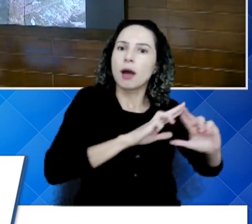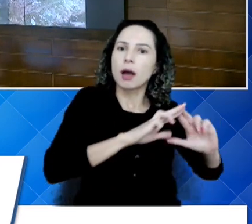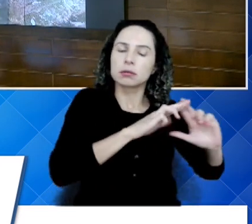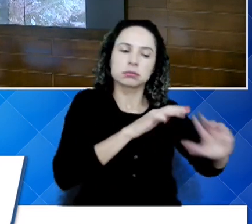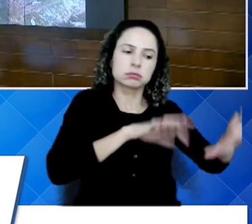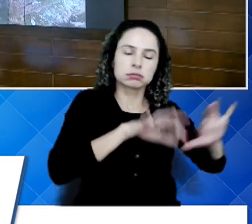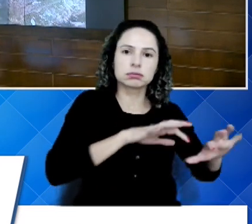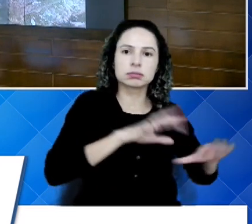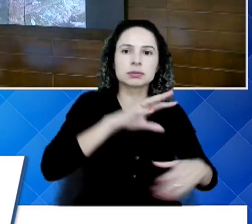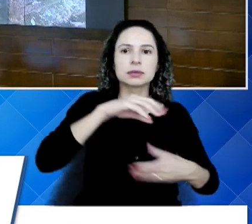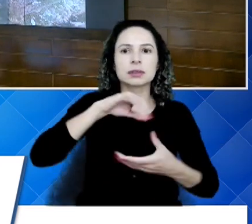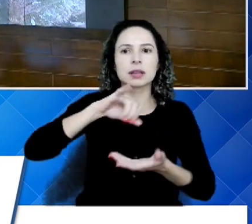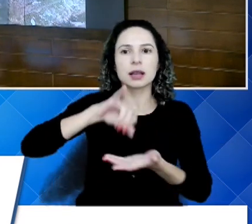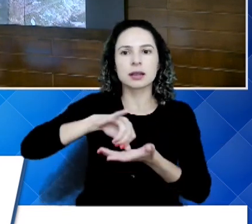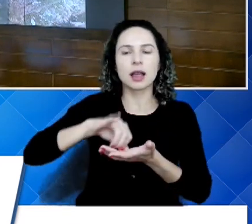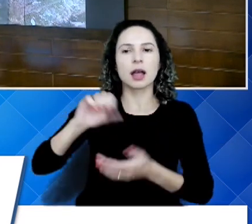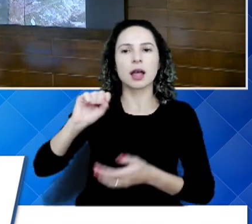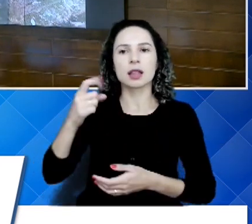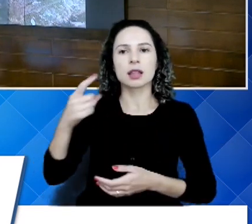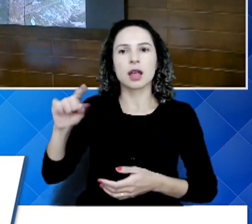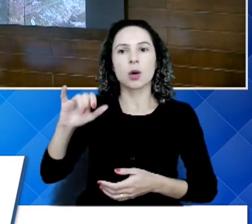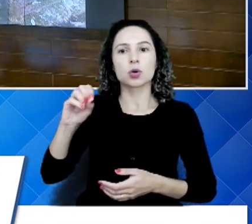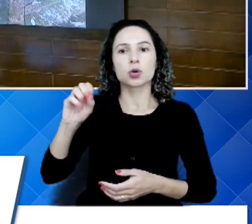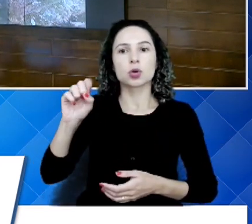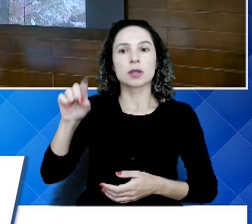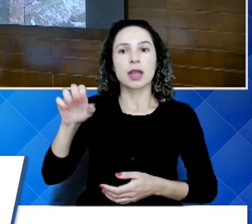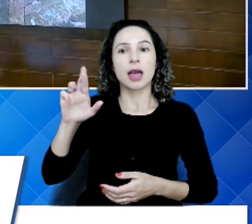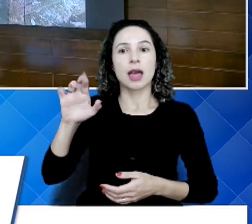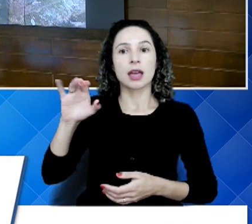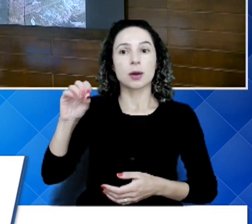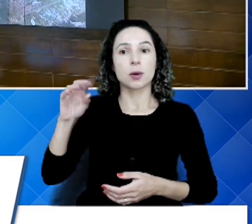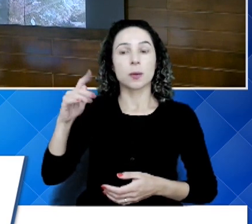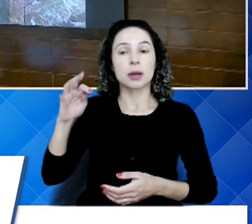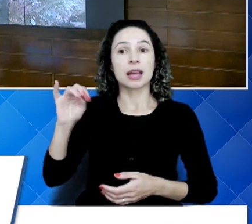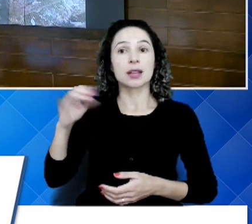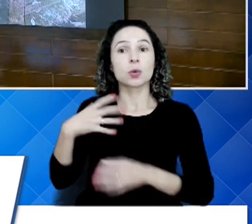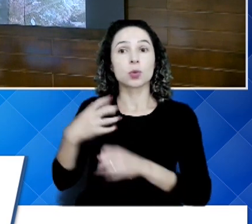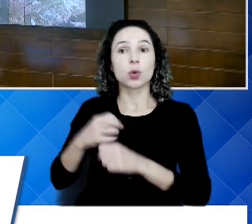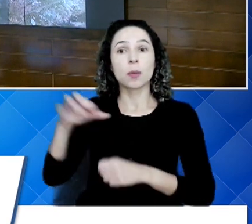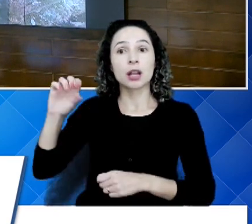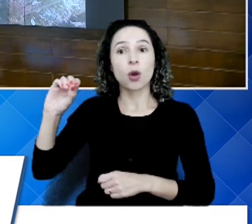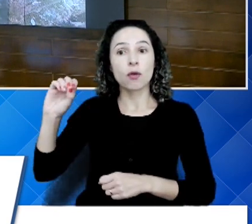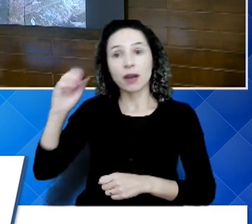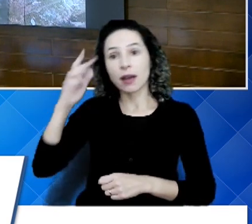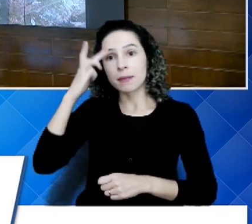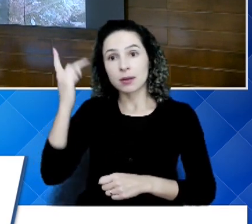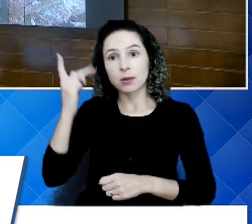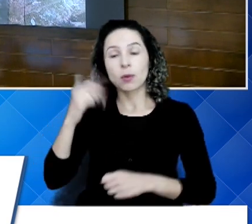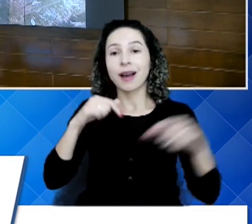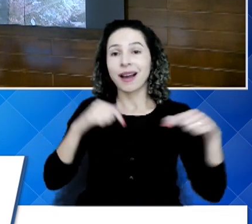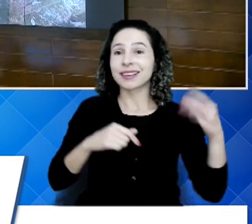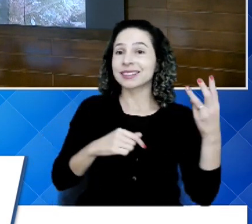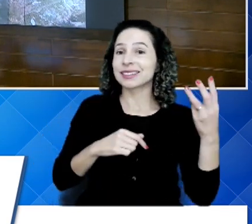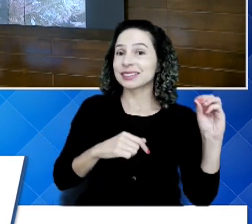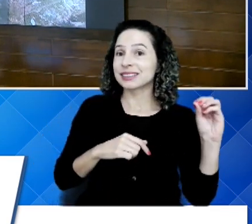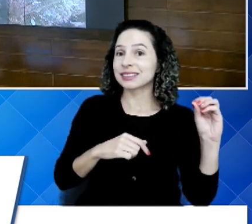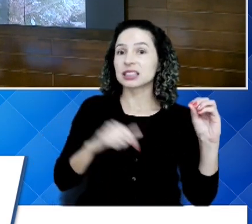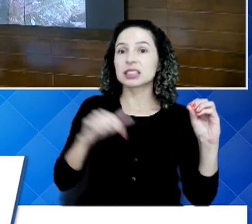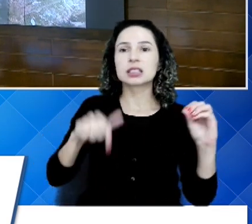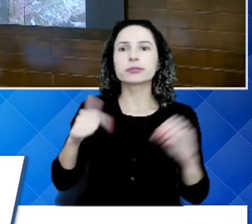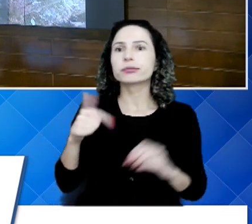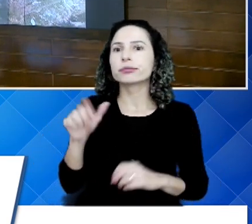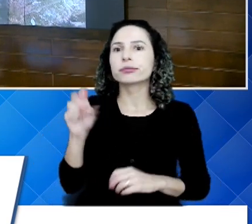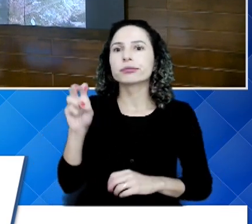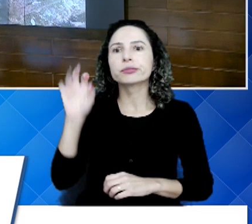de São José do Rio Preto tem 90 cooperados, aqui nós temos 30. aqui nós não temos 5